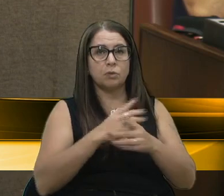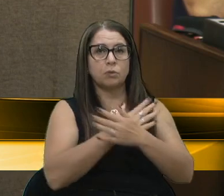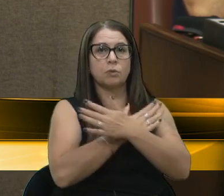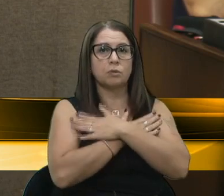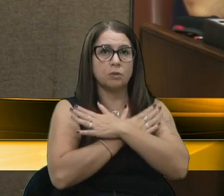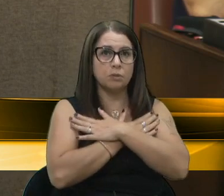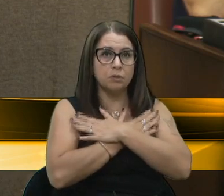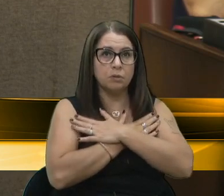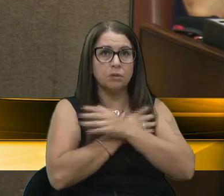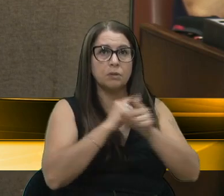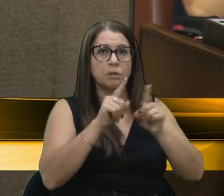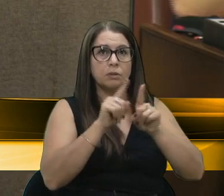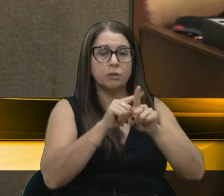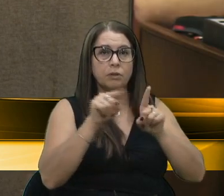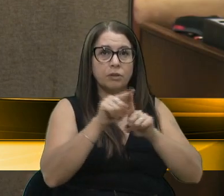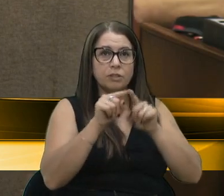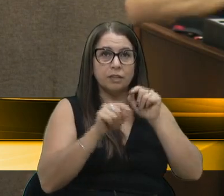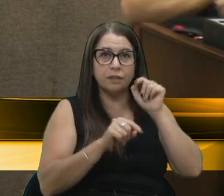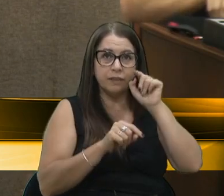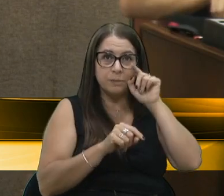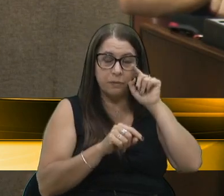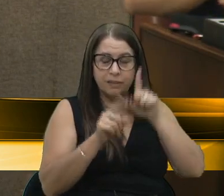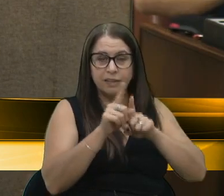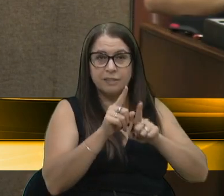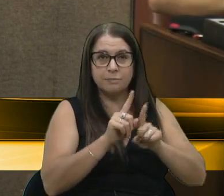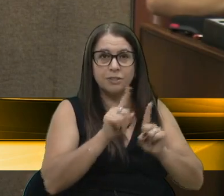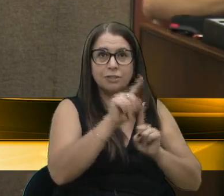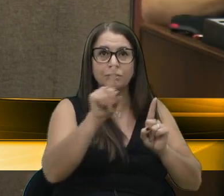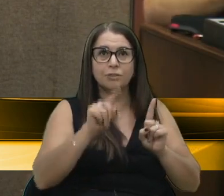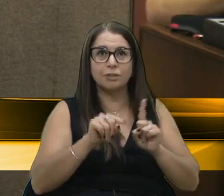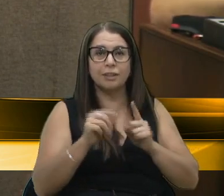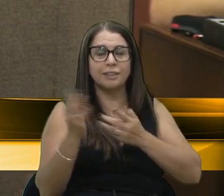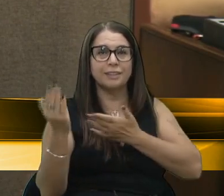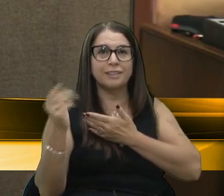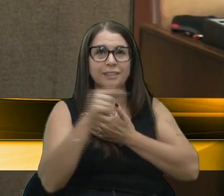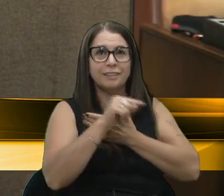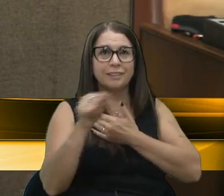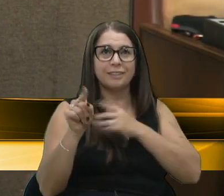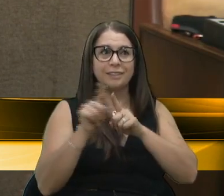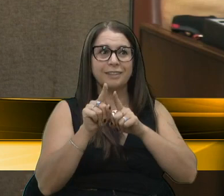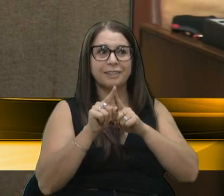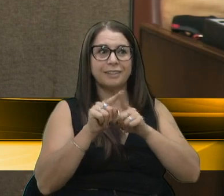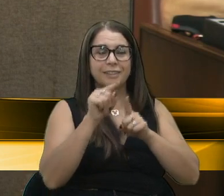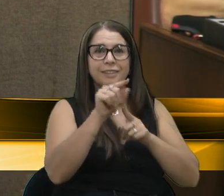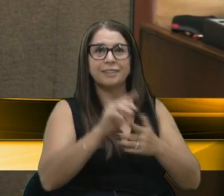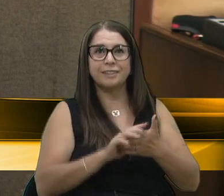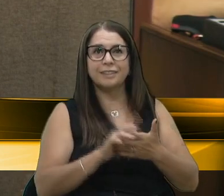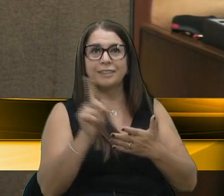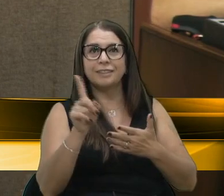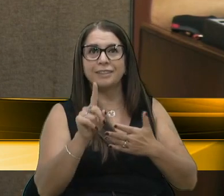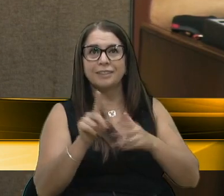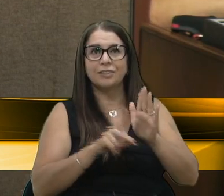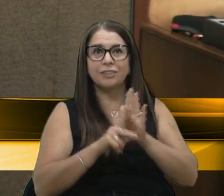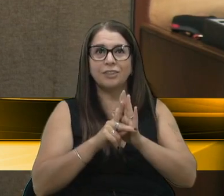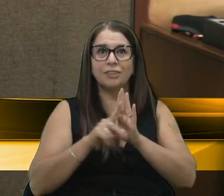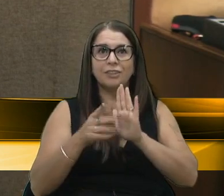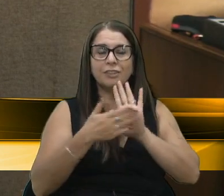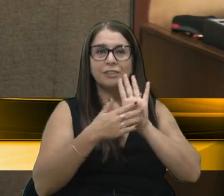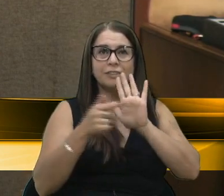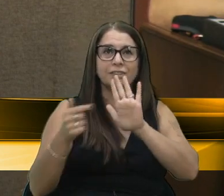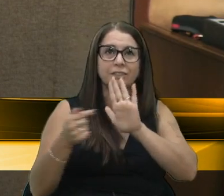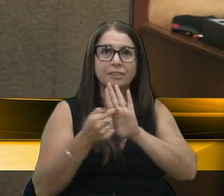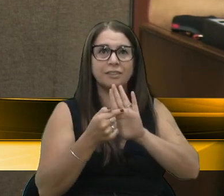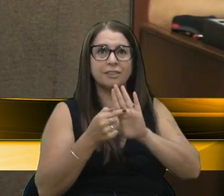assola a todos. E a juventude, o impacto é ainda maior. Olhando as porcentagens de